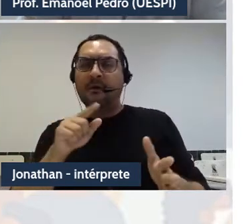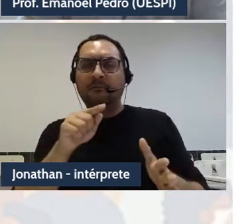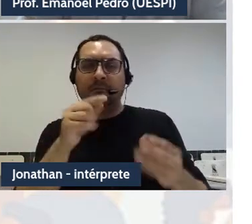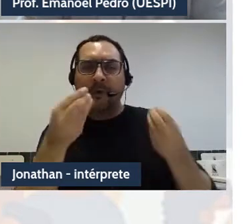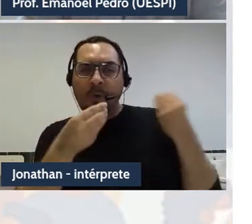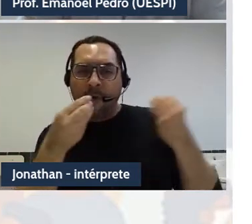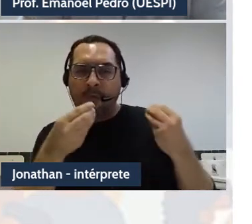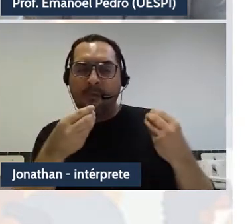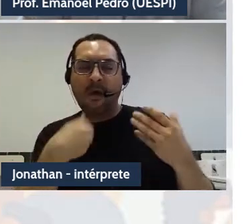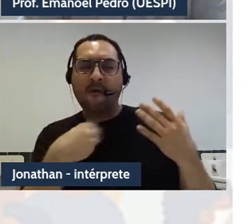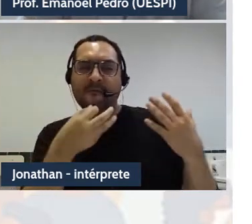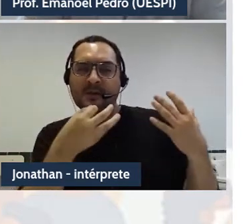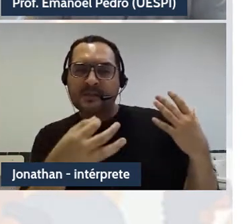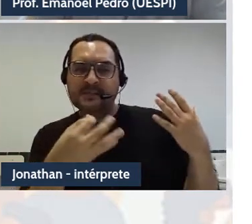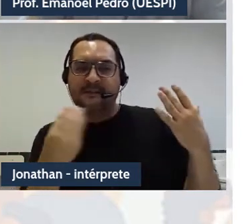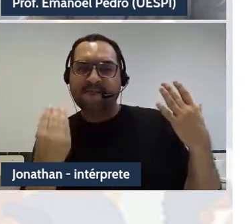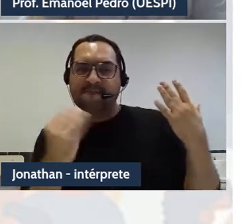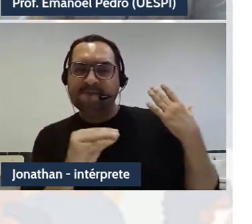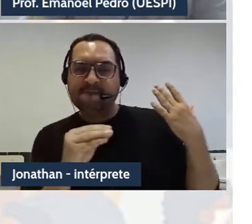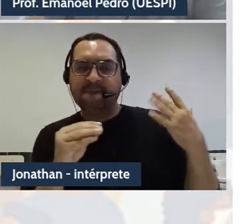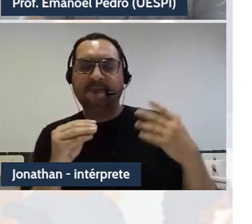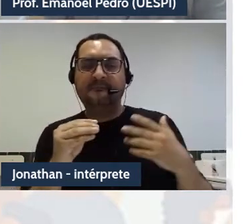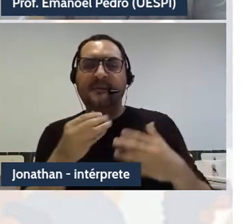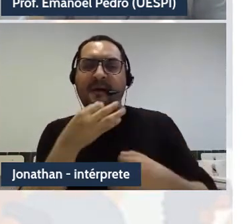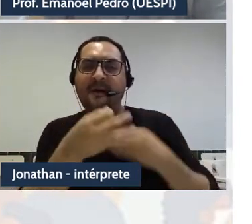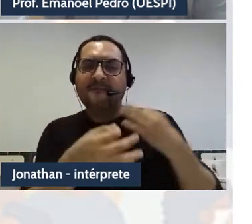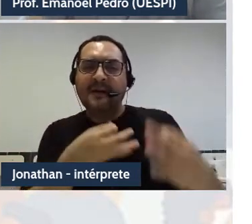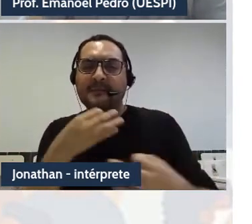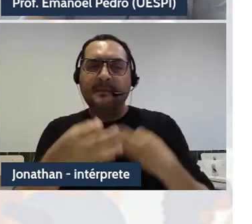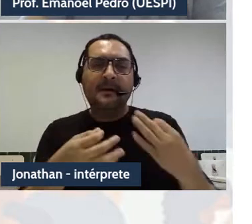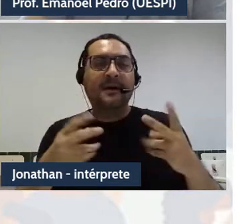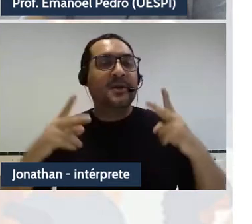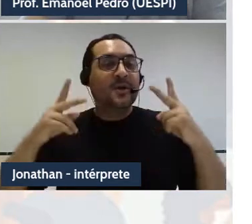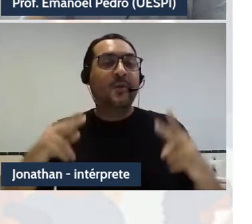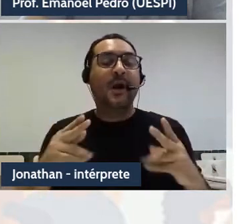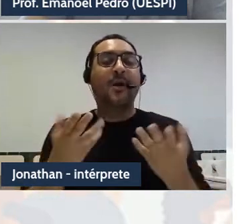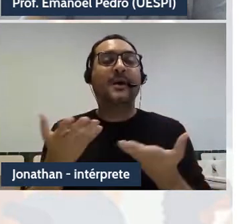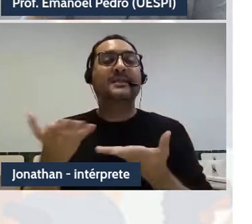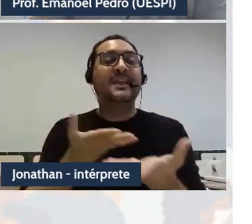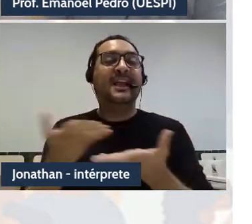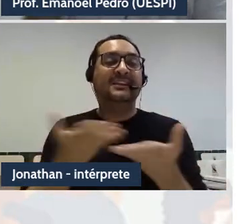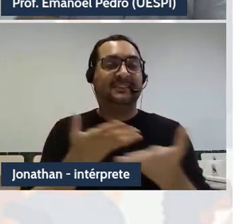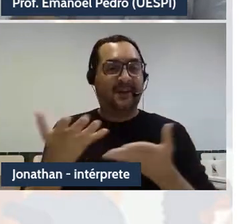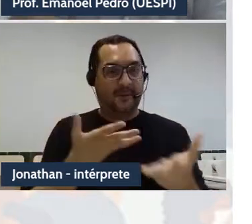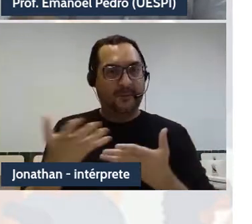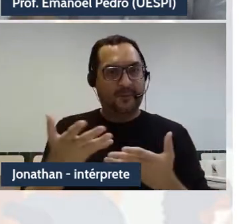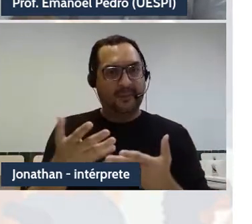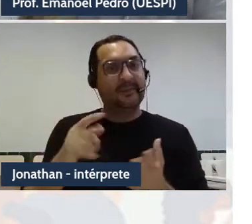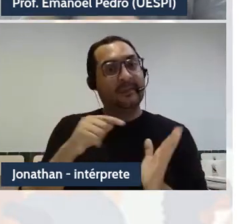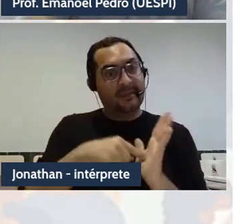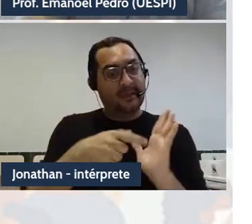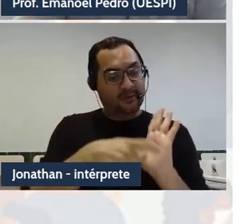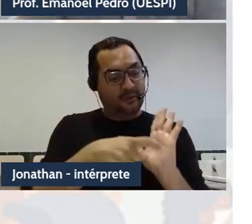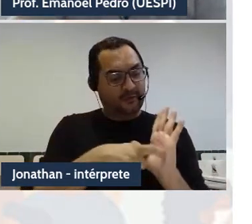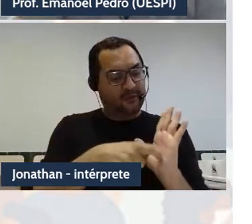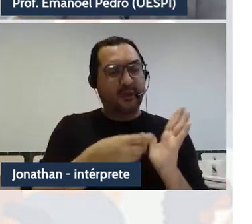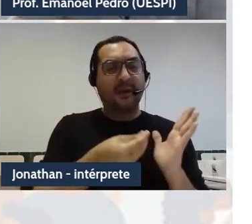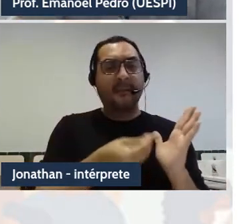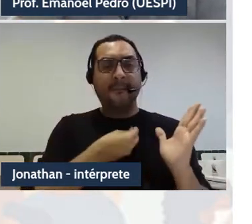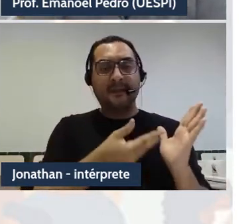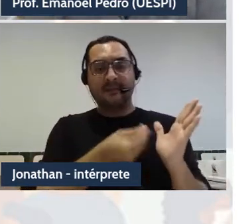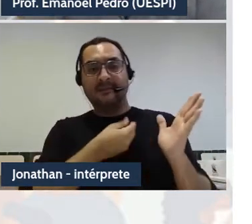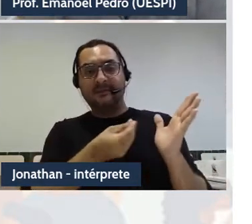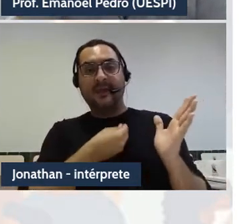controlando, portanto, condutas no campo das interações humanas. Deste modo, é possível compreender, gente,